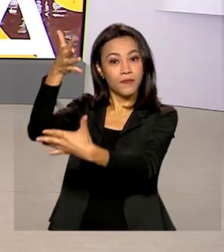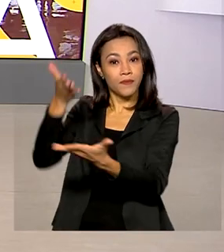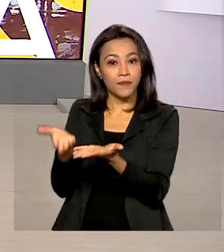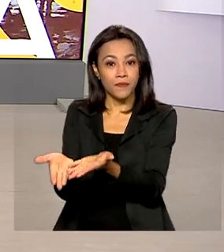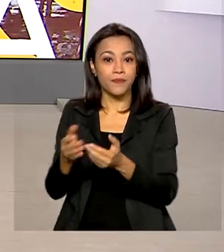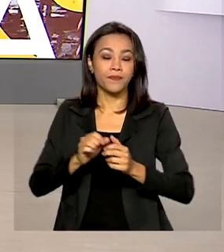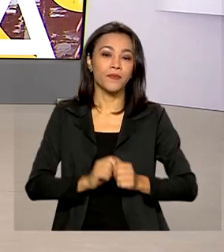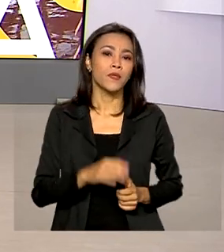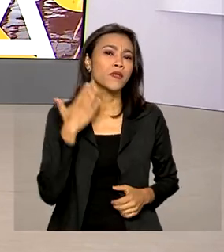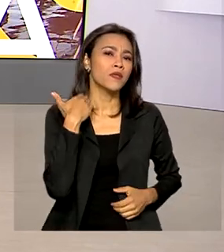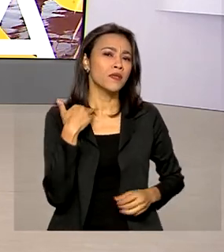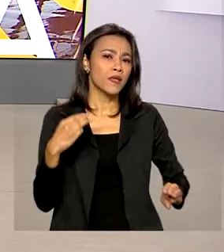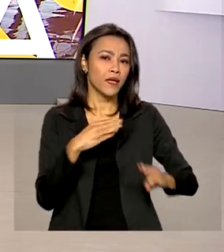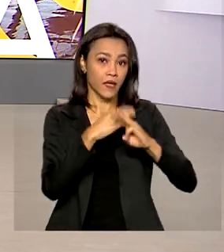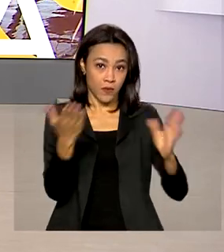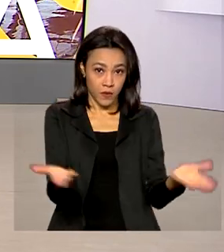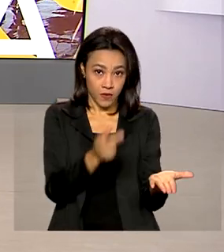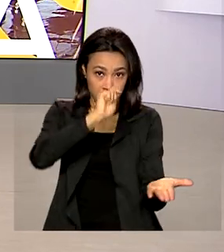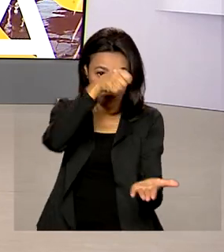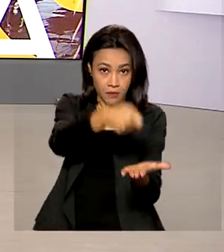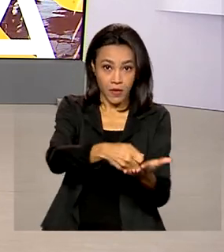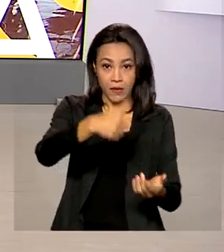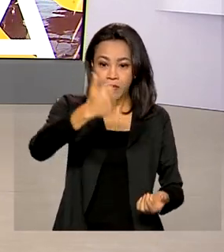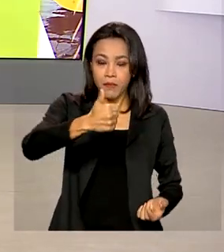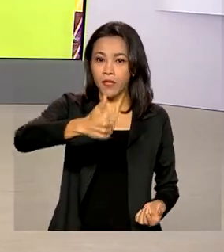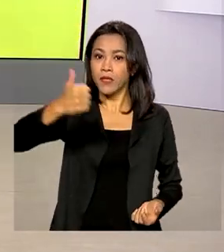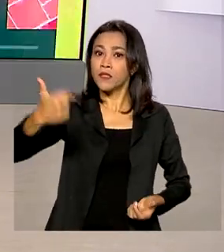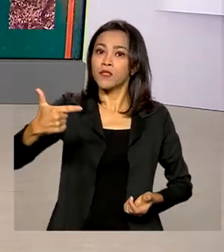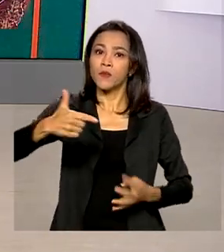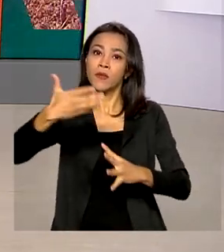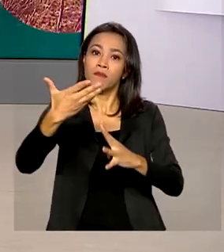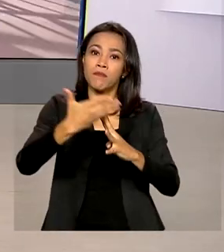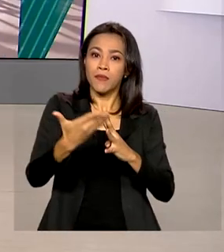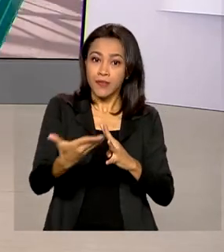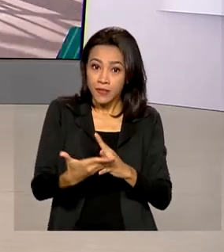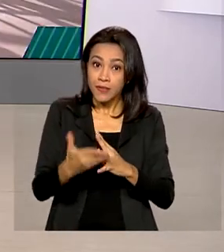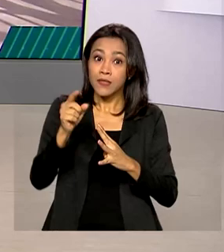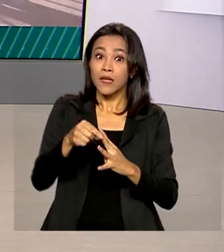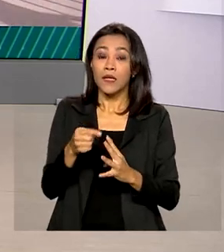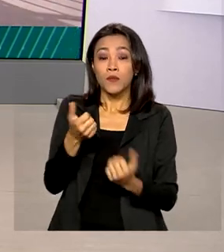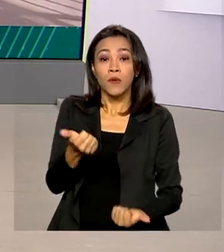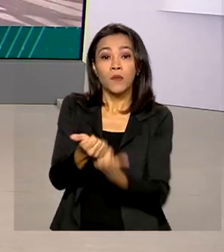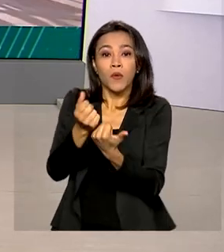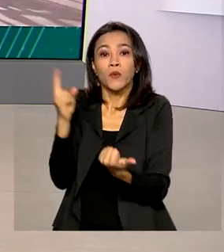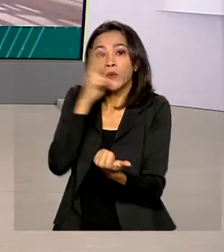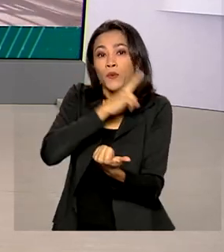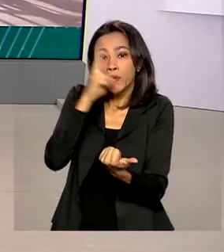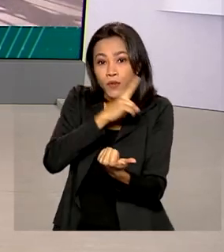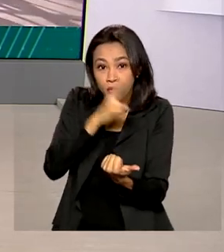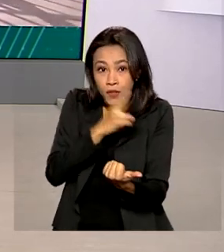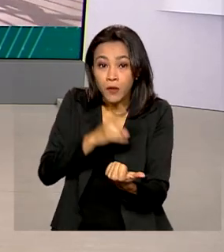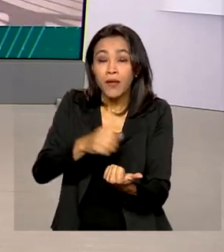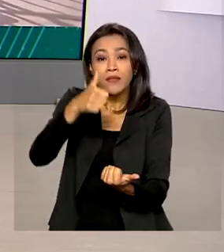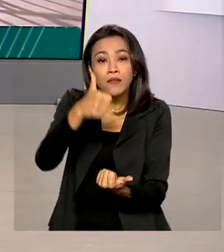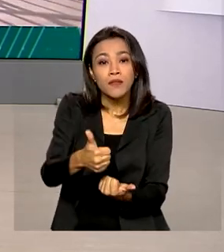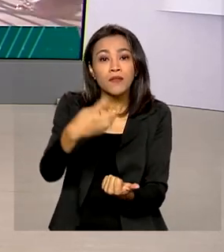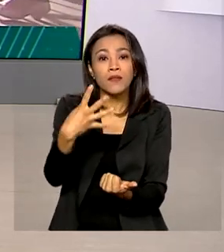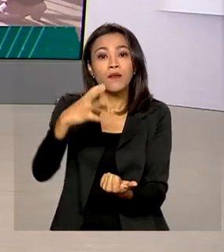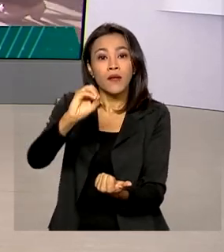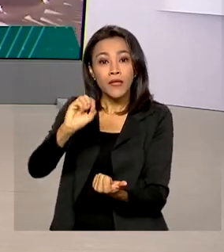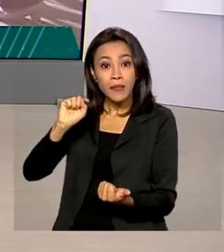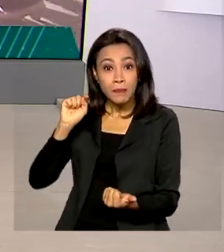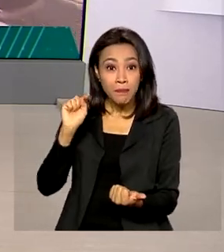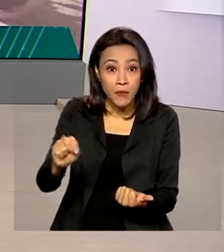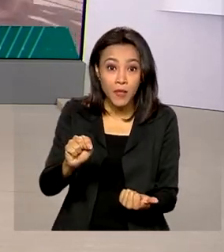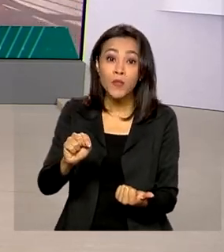A Caixa paga hoje a primeira e a segunda parcelas do benefício emergencial para cerca de 140 mil caminhoneiros